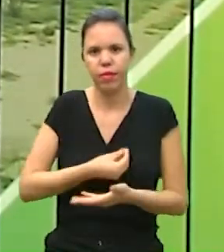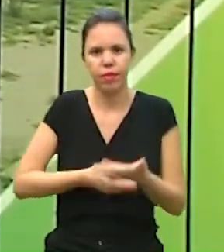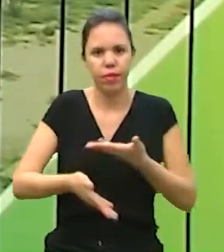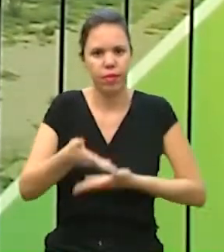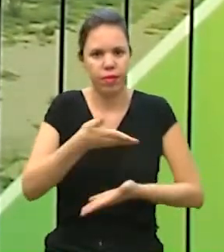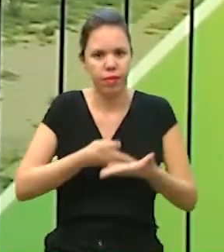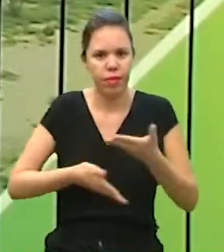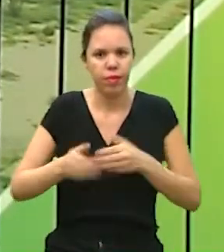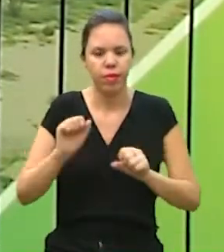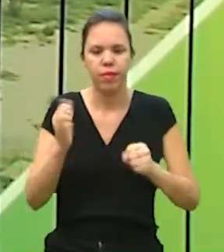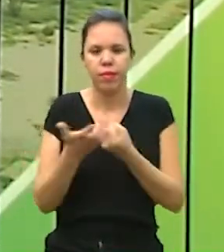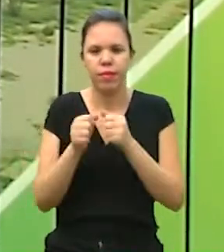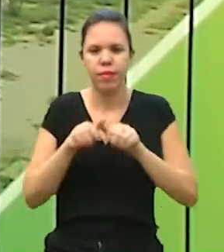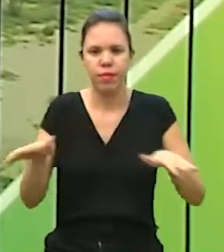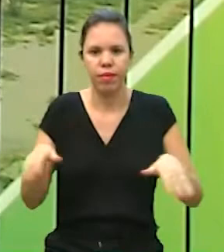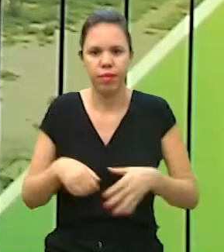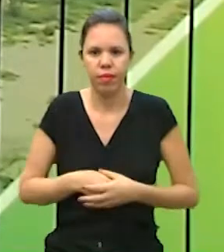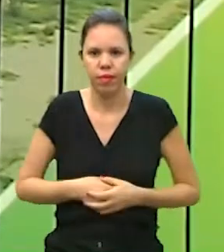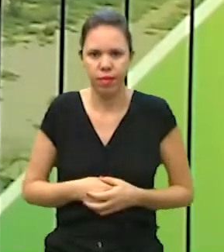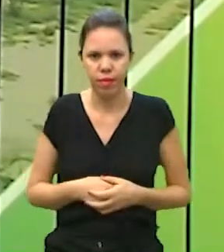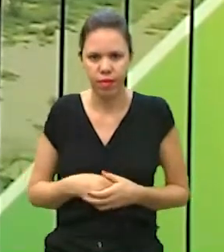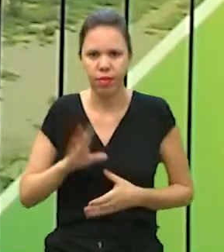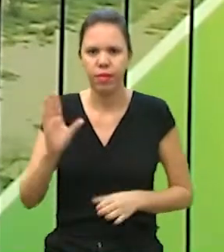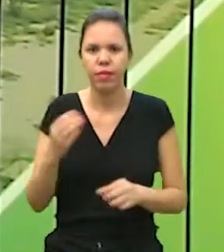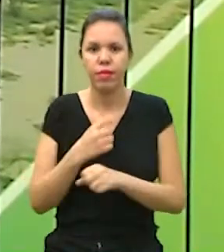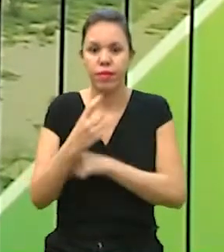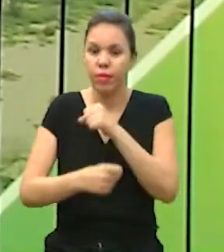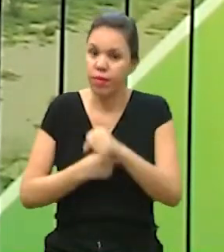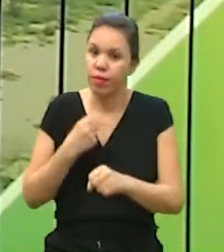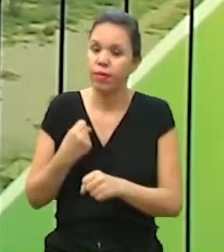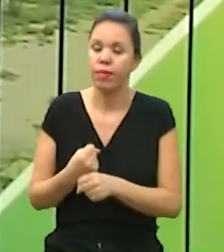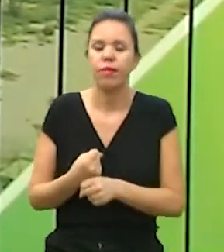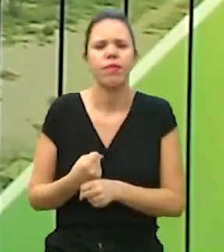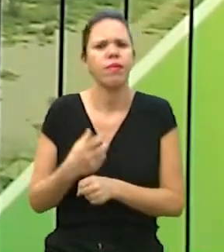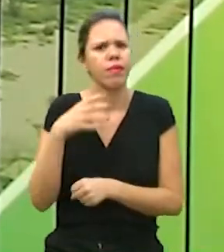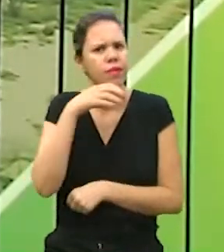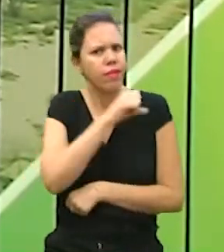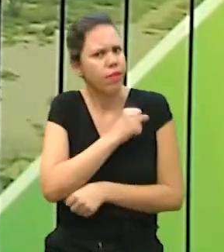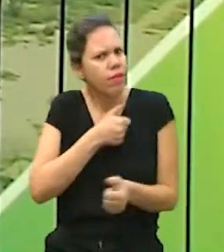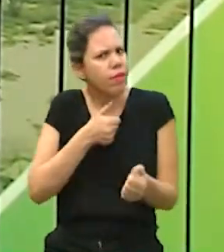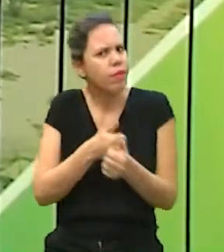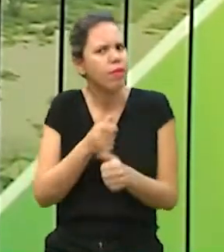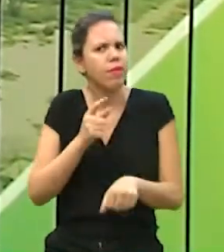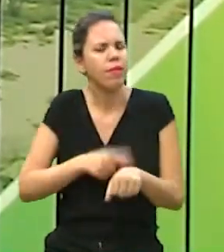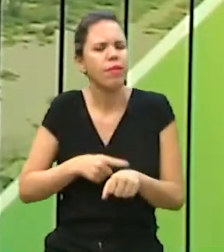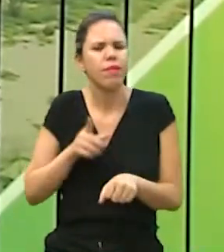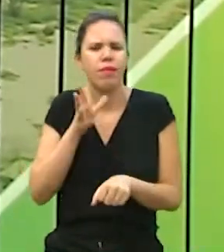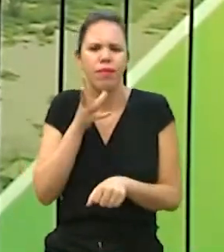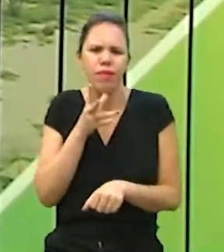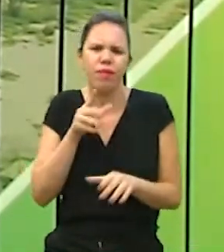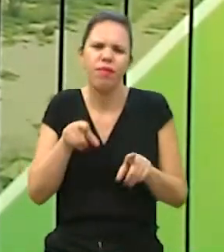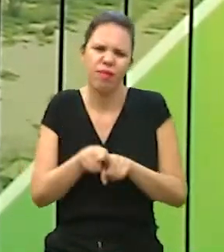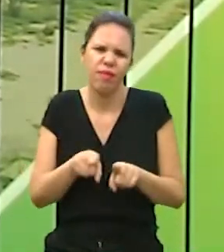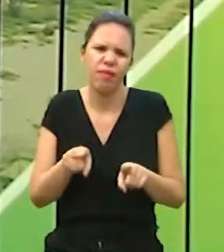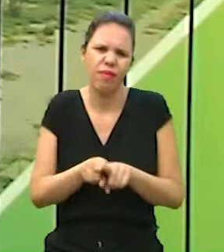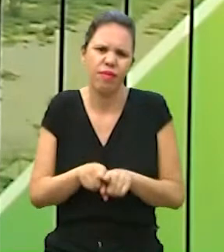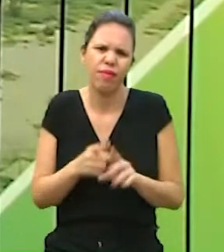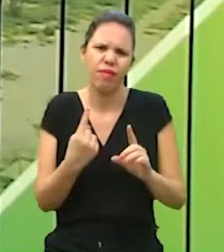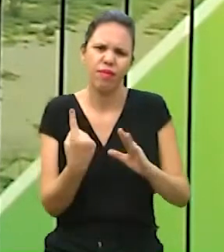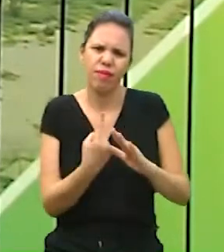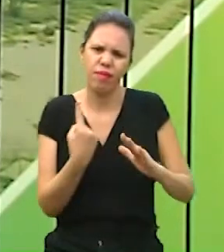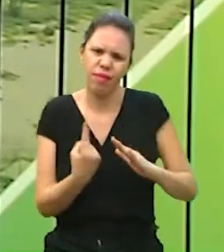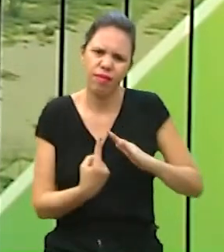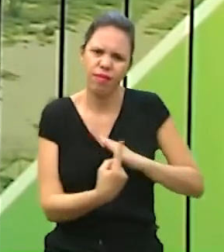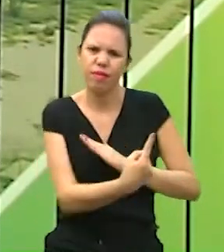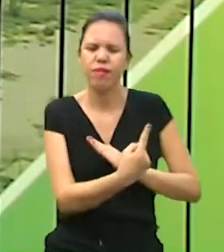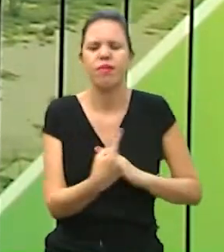em que a gente vive. A pandemia do novo coronavírus já completou um ano, passou tão rápido, mas ao mesmo tempo tão devagar, né? E quem está em